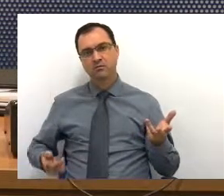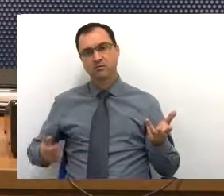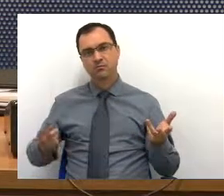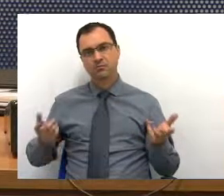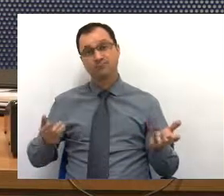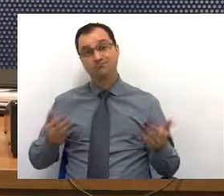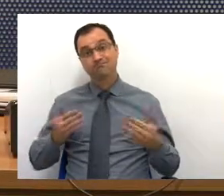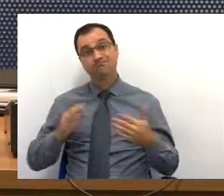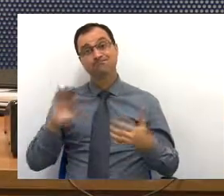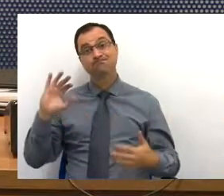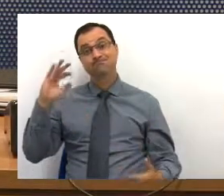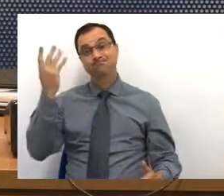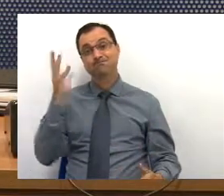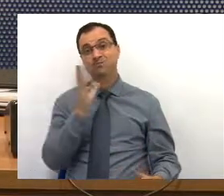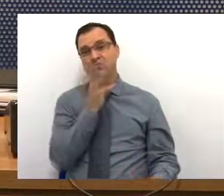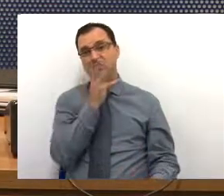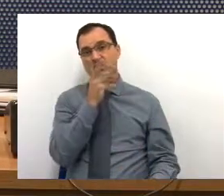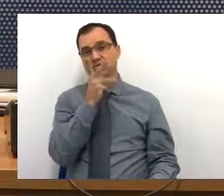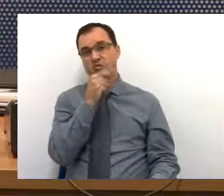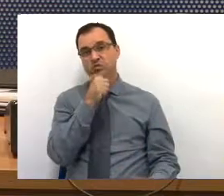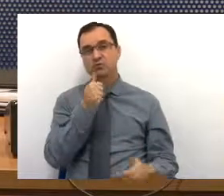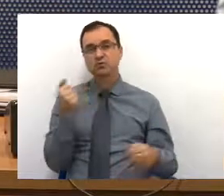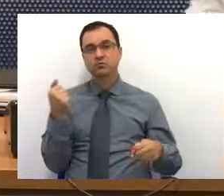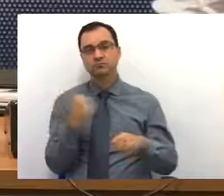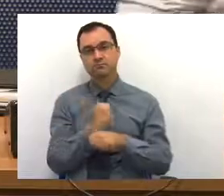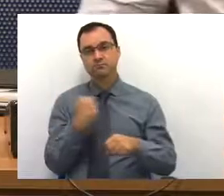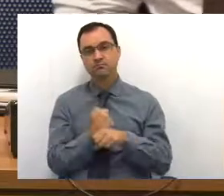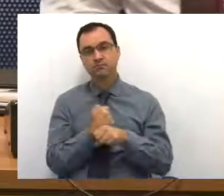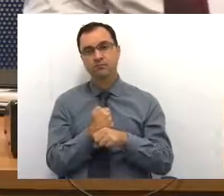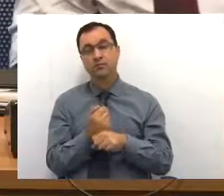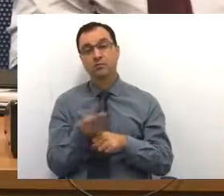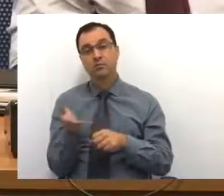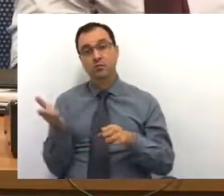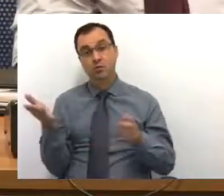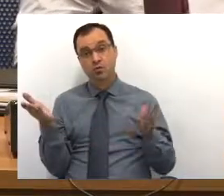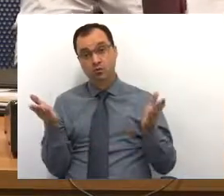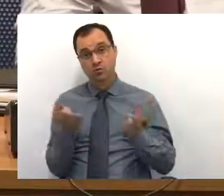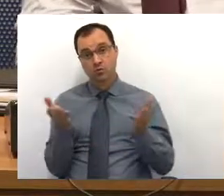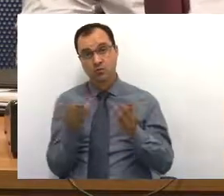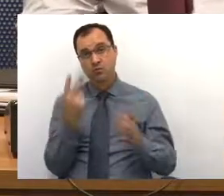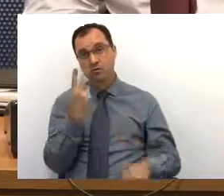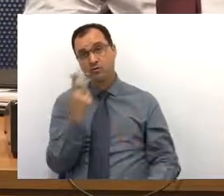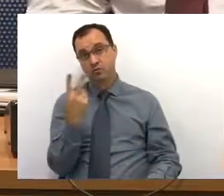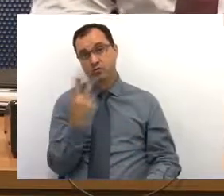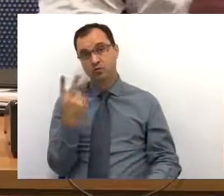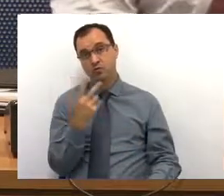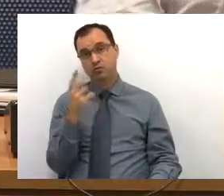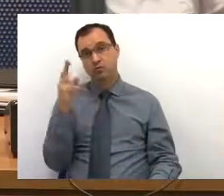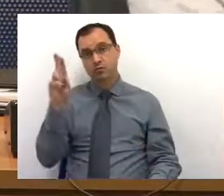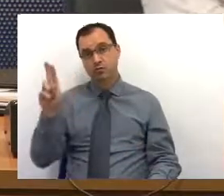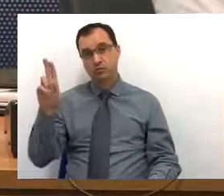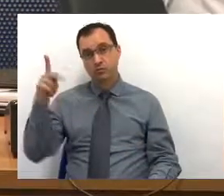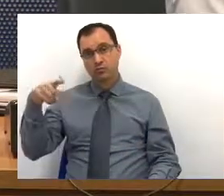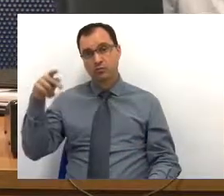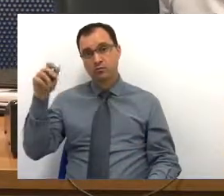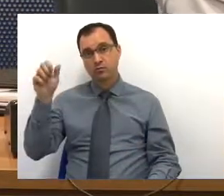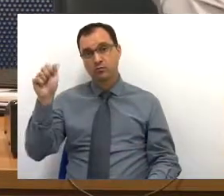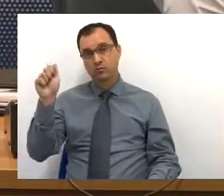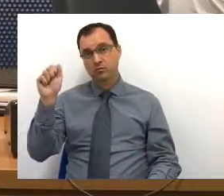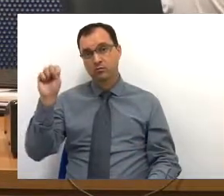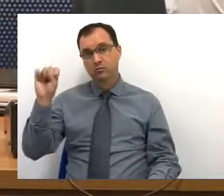levou a um atraso na obra. Hoje, essas duas UPAs estão sendo